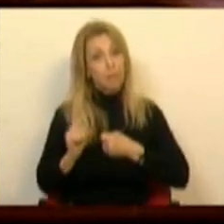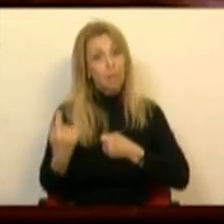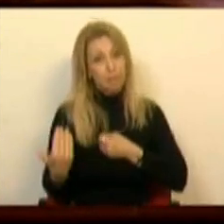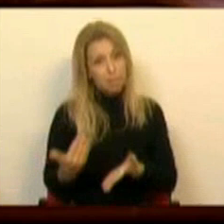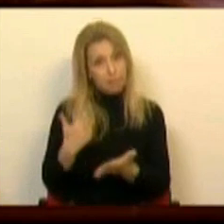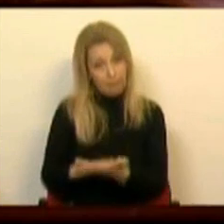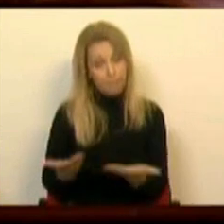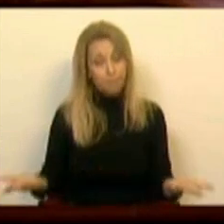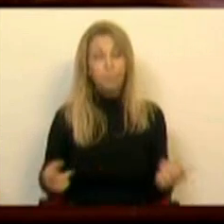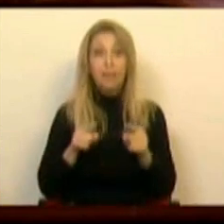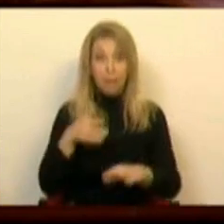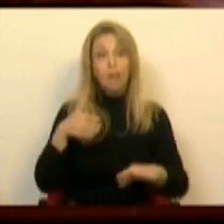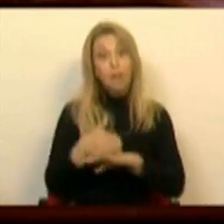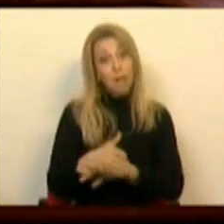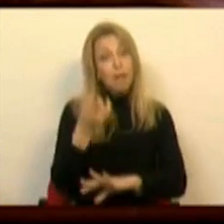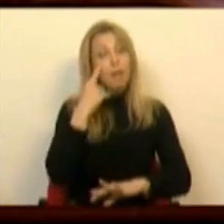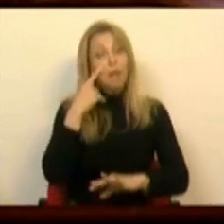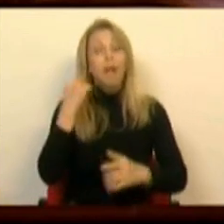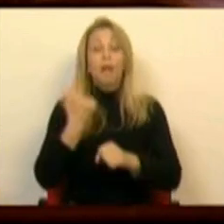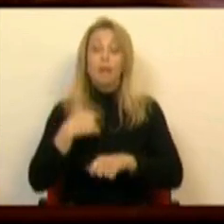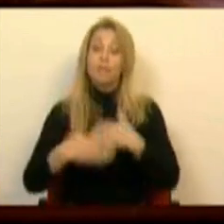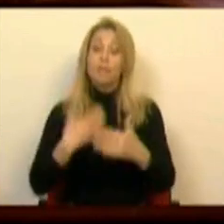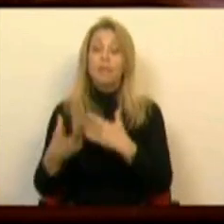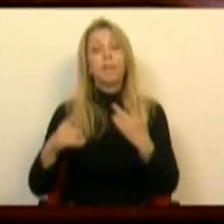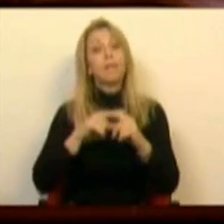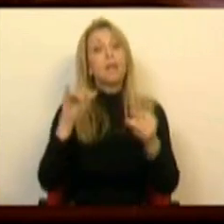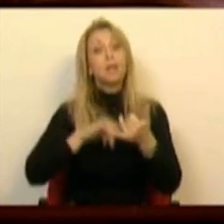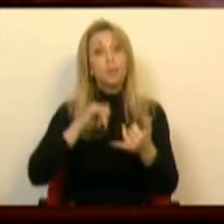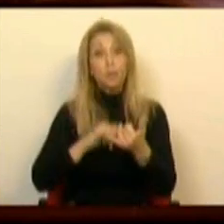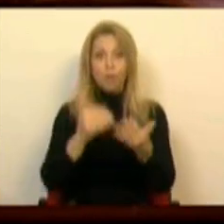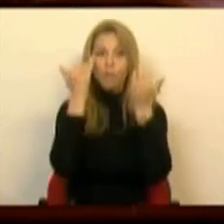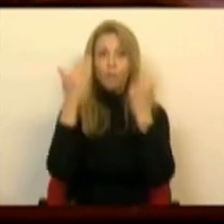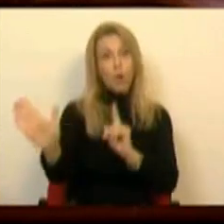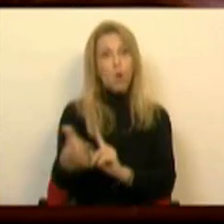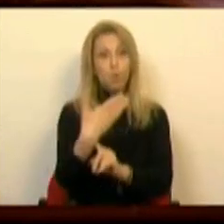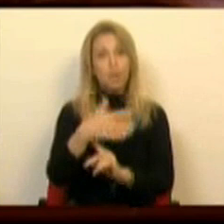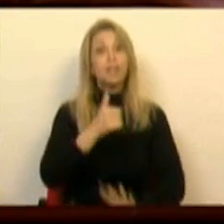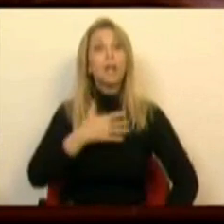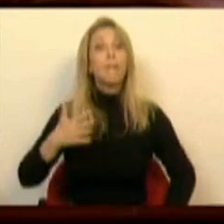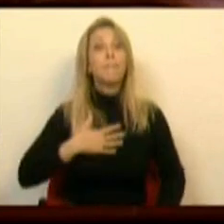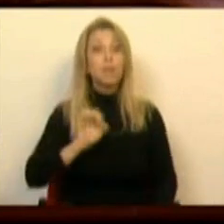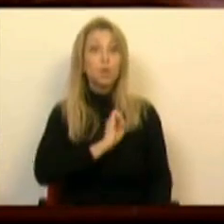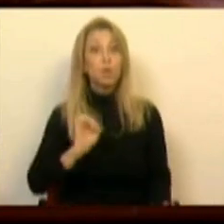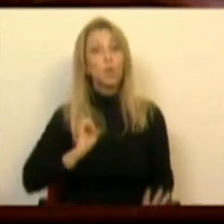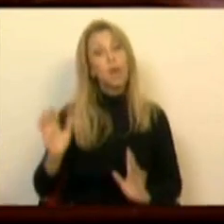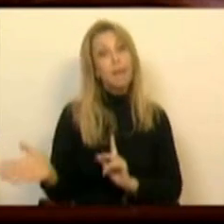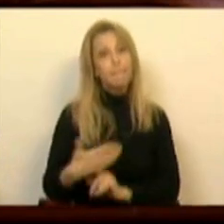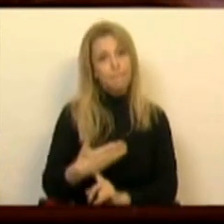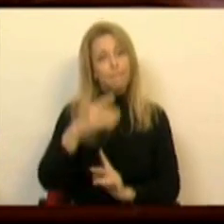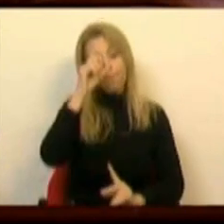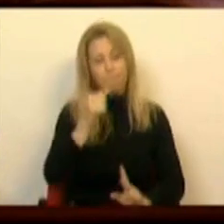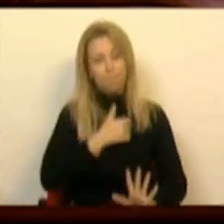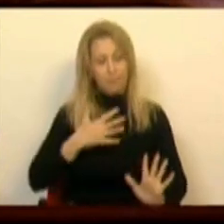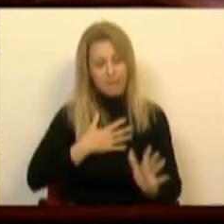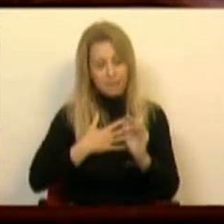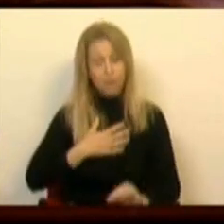que ficamos a conhecer a atividade das associações. As informações consulares, as empresas e os empresários, as histórias de